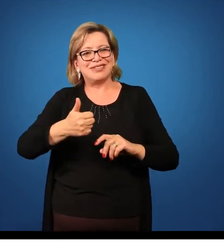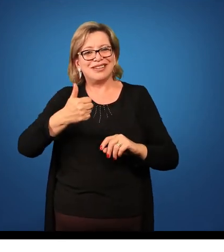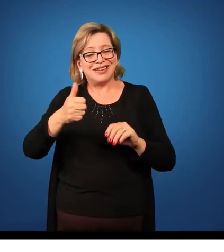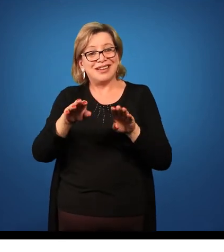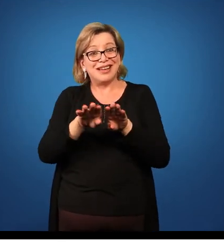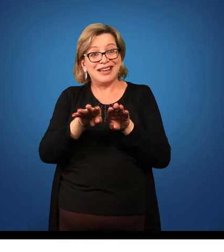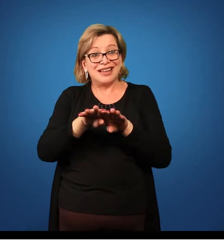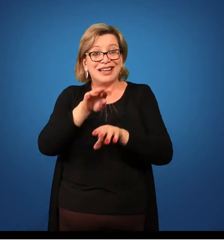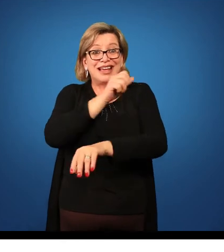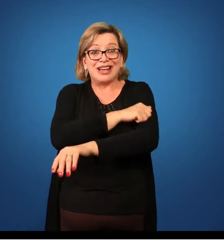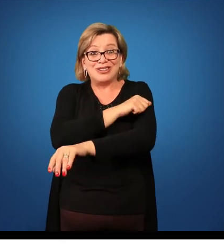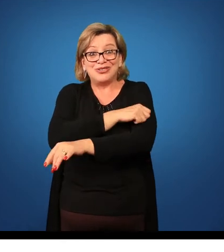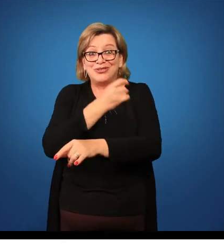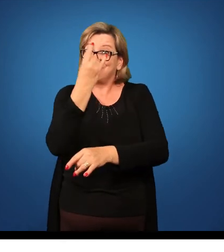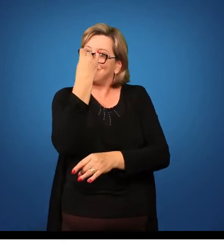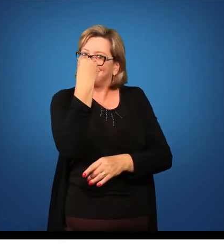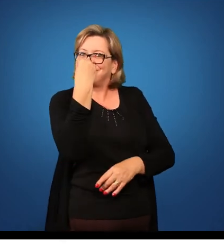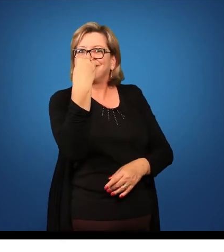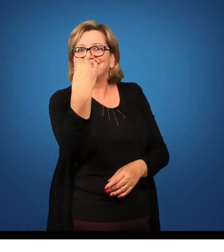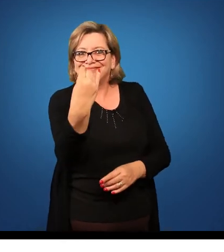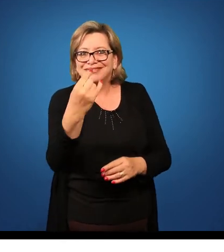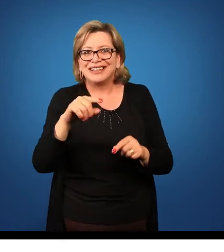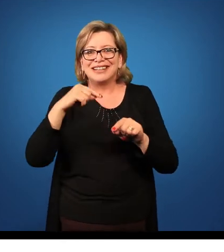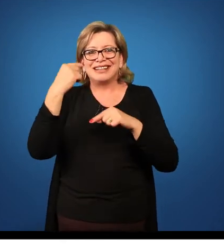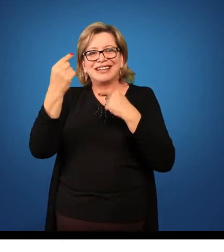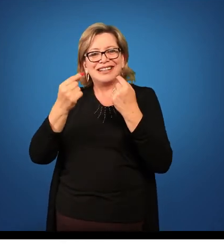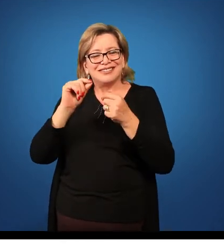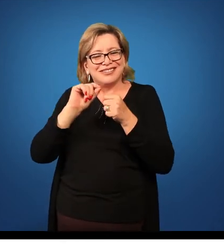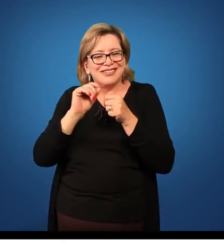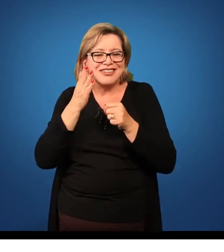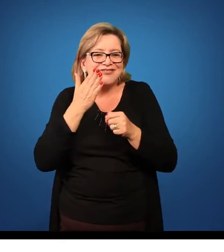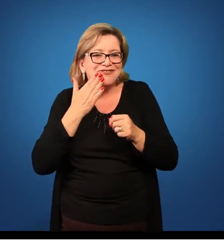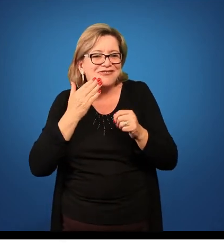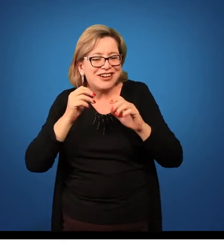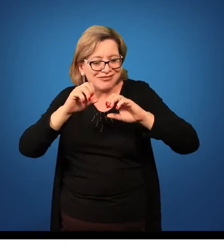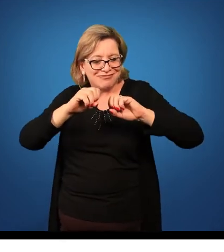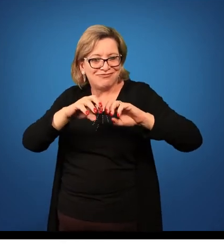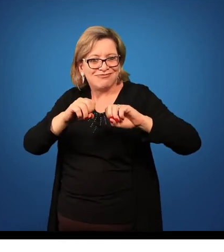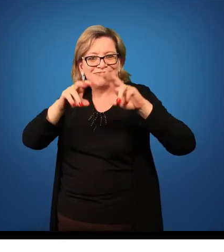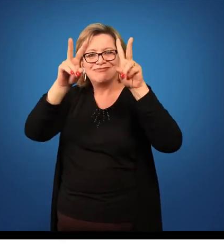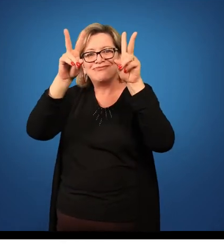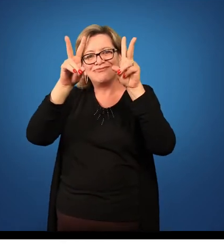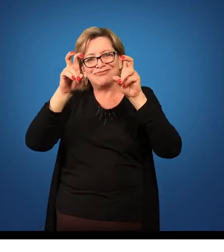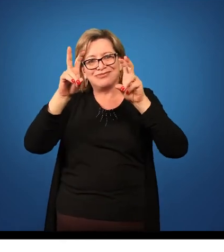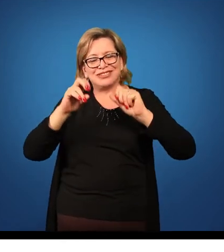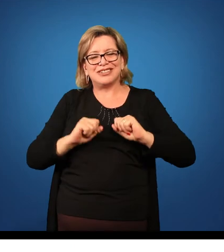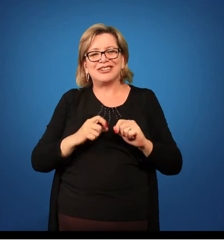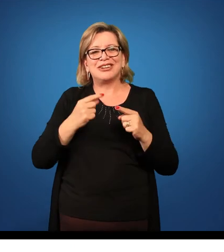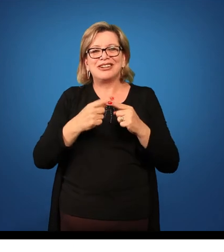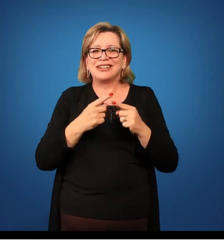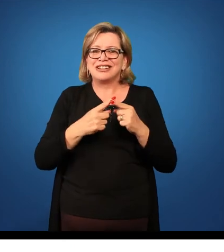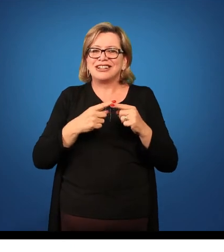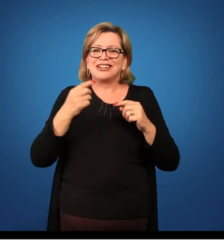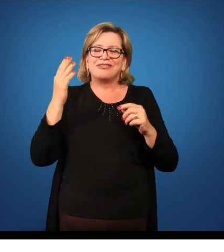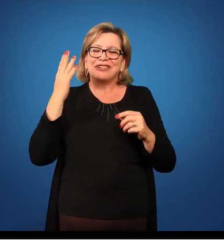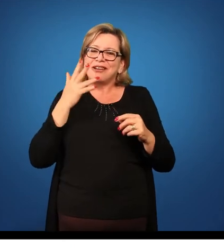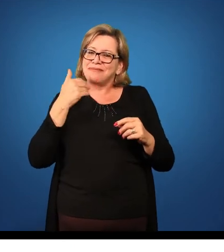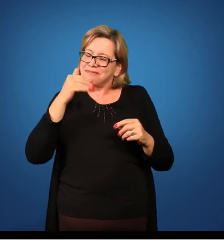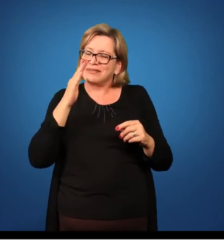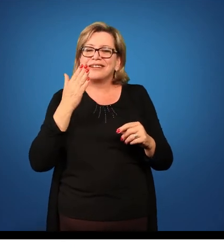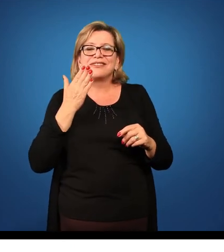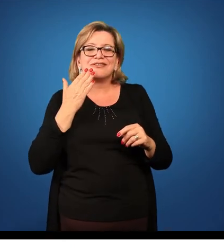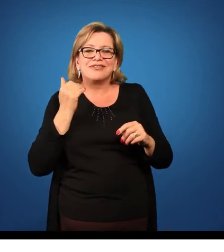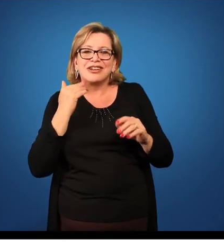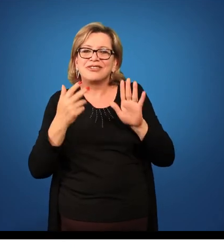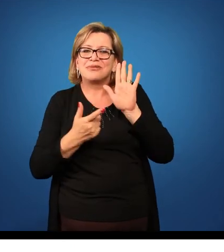e vai facilitar para você desenvolver determinado conteúdo. Muitas vezes é muito mais fácil você explicar um determinado conceito através de um